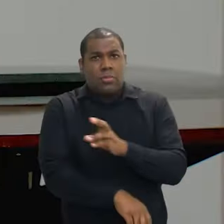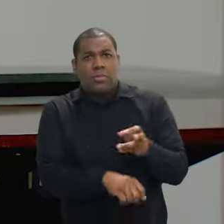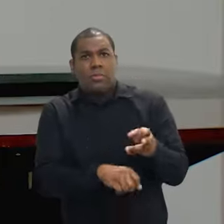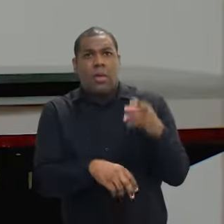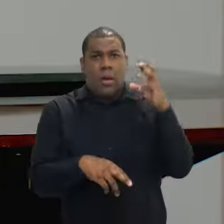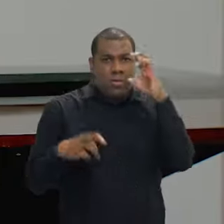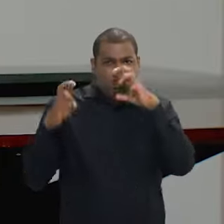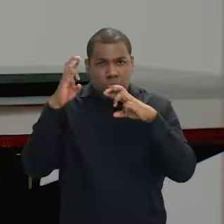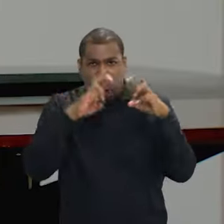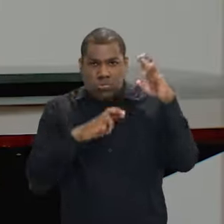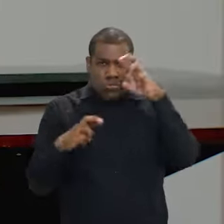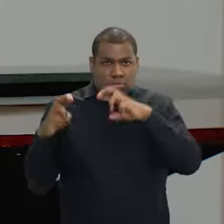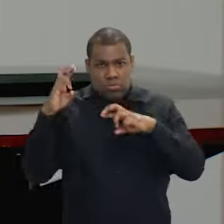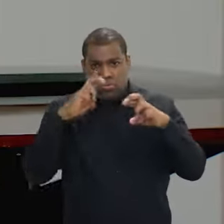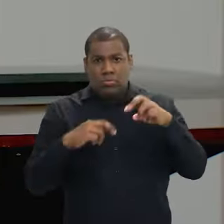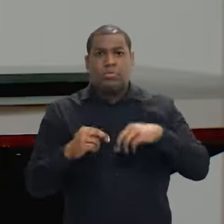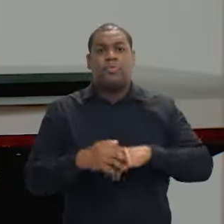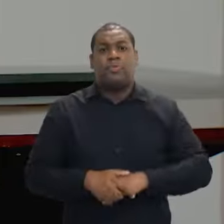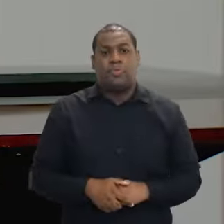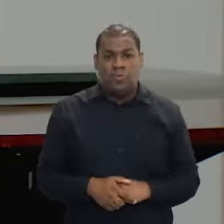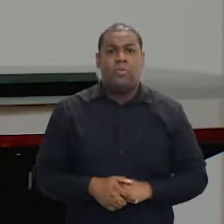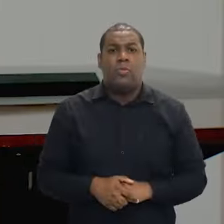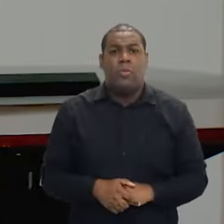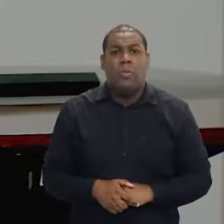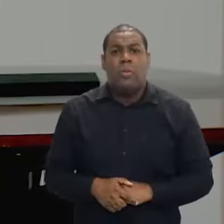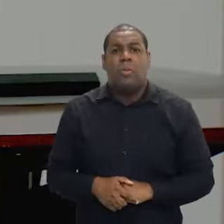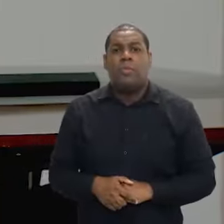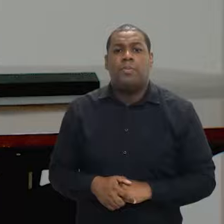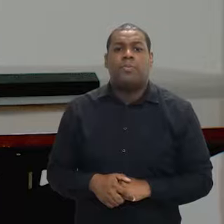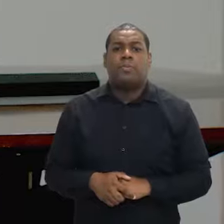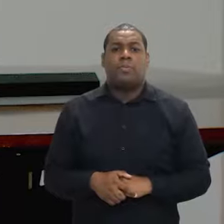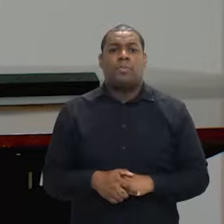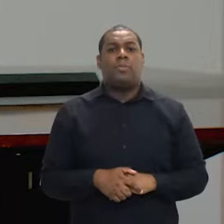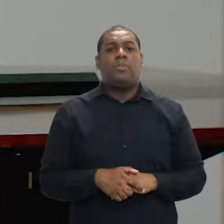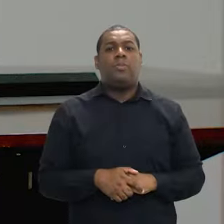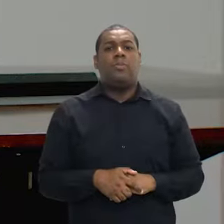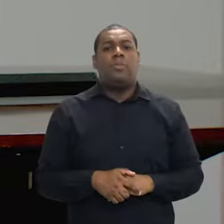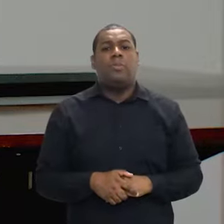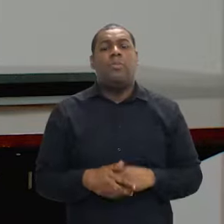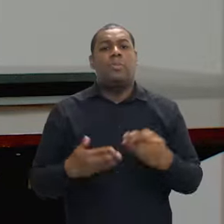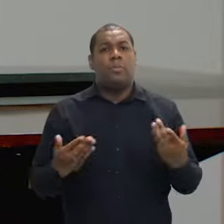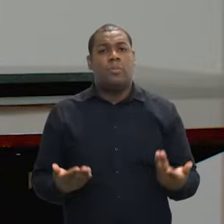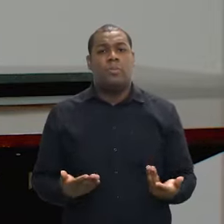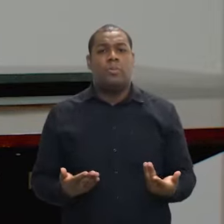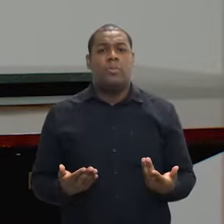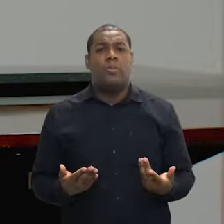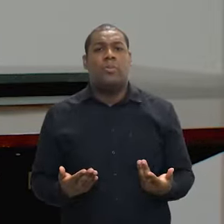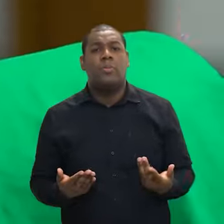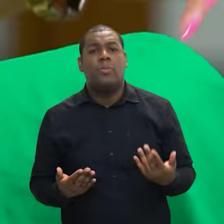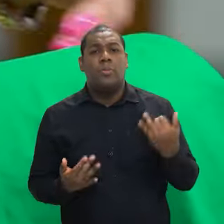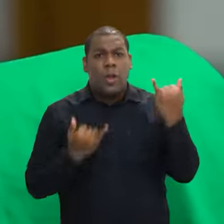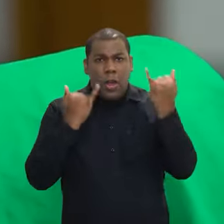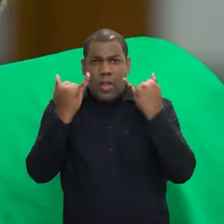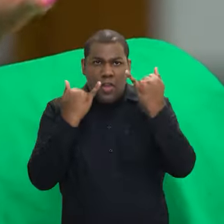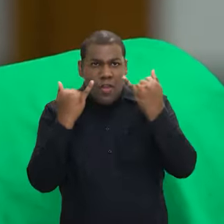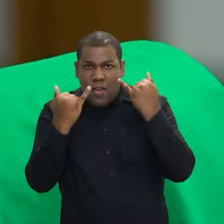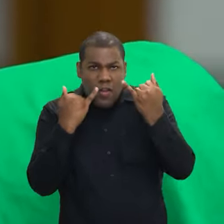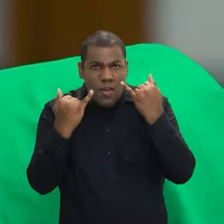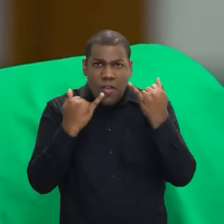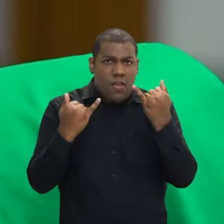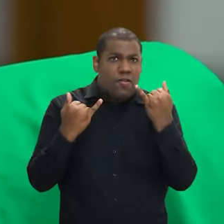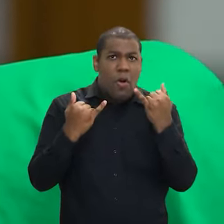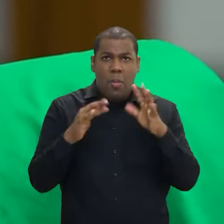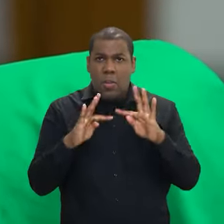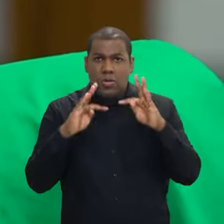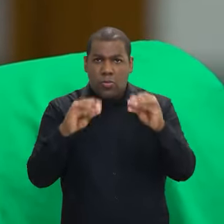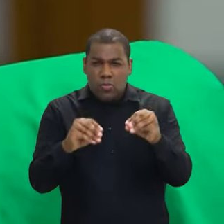Então, nós fizemos esse trabalho, um diagnóstico bastante robusto em relação ao cruzamento de todas essas